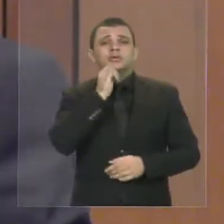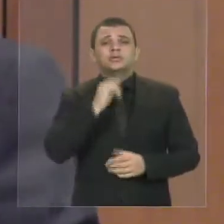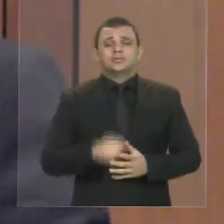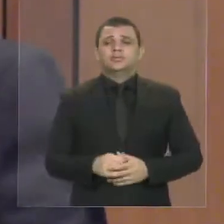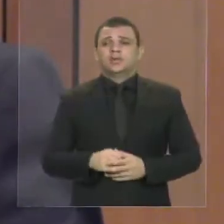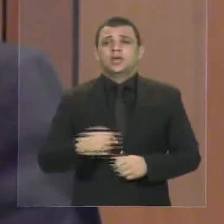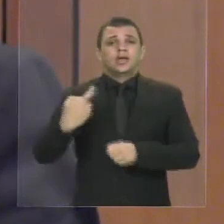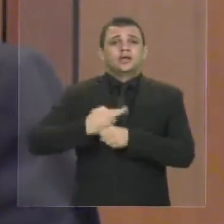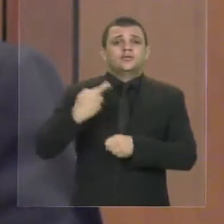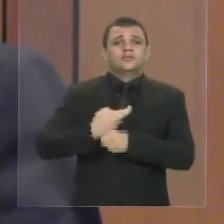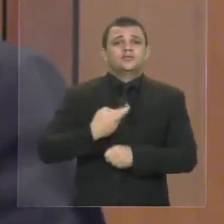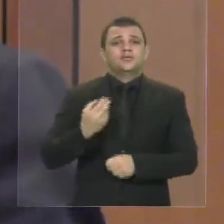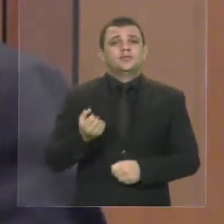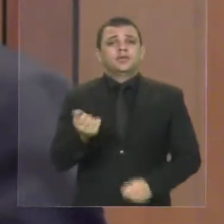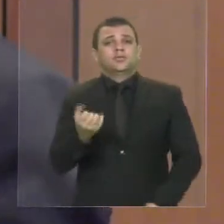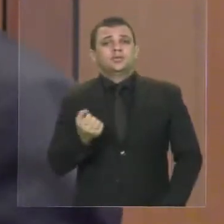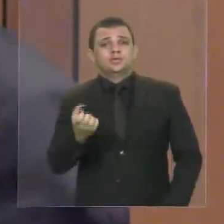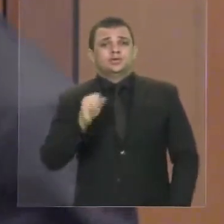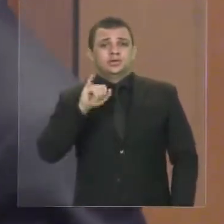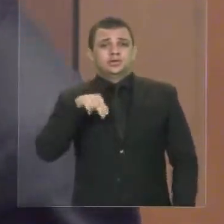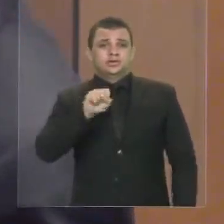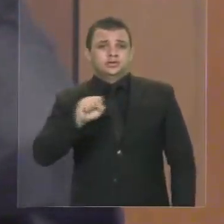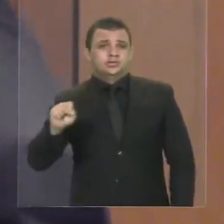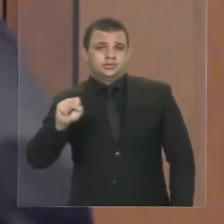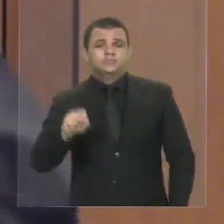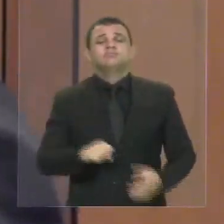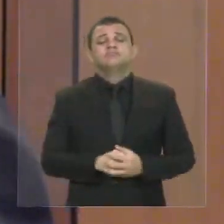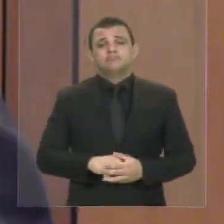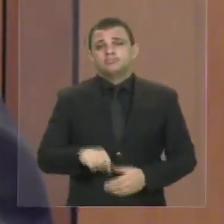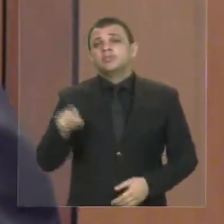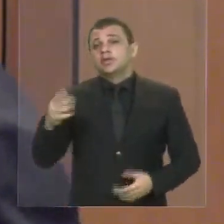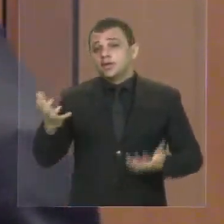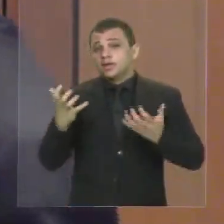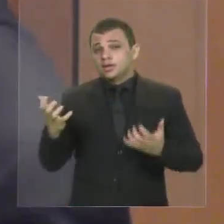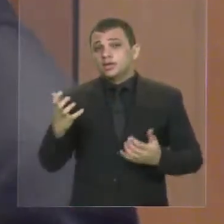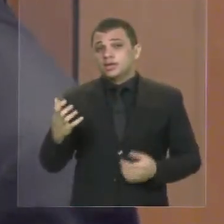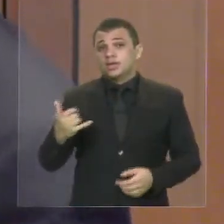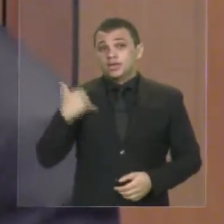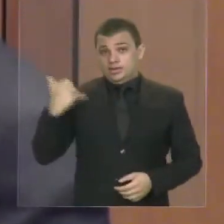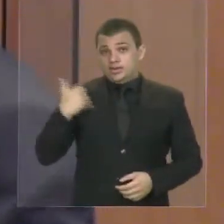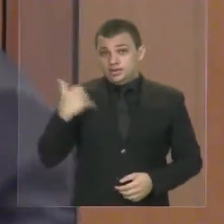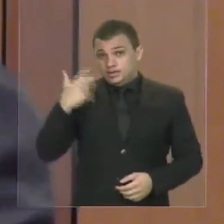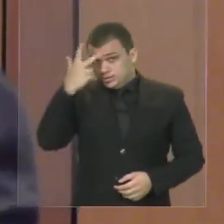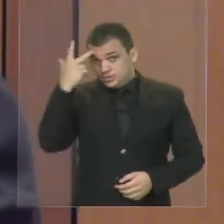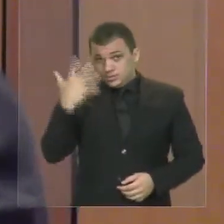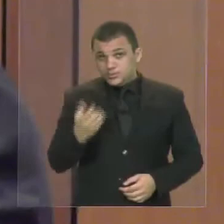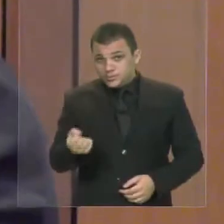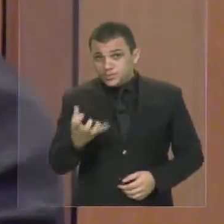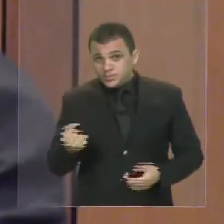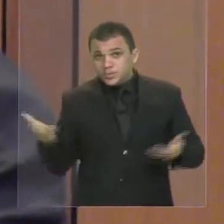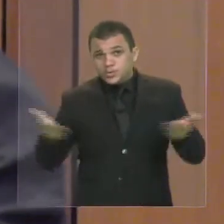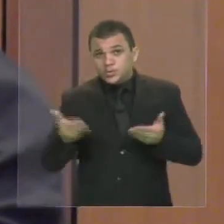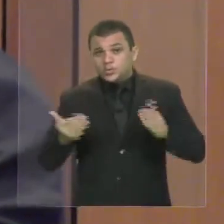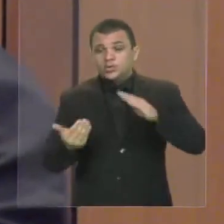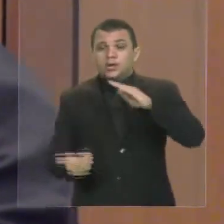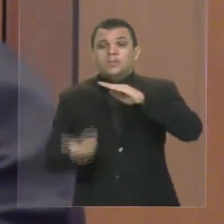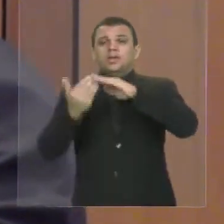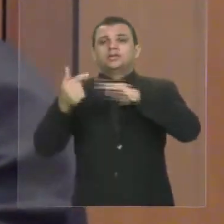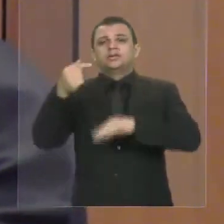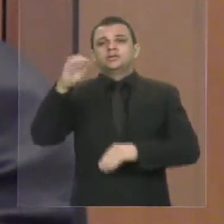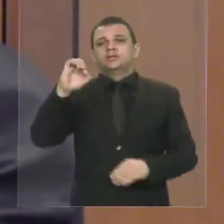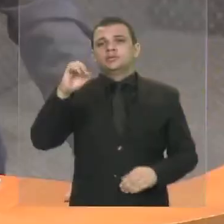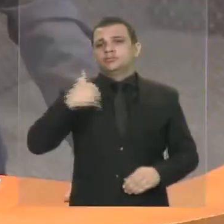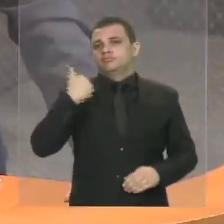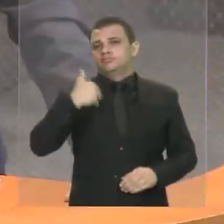reforma da Previdência, que quer elevar a idade mínima do brasileiro para 70 anos,